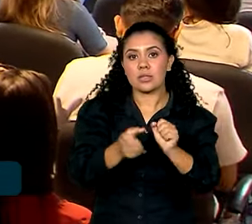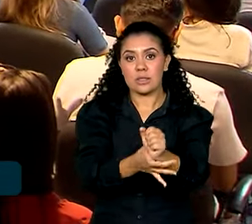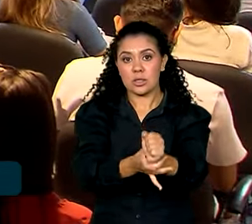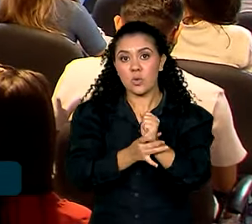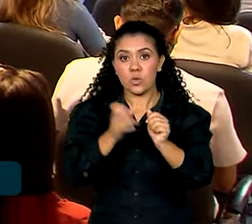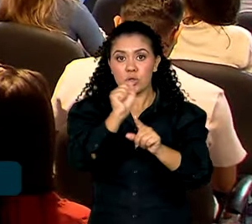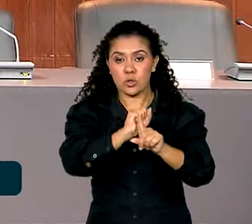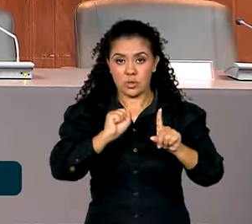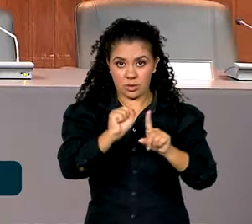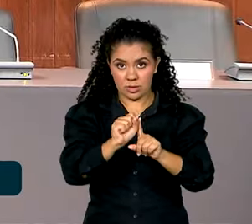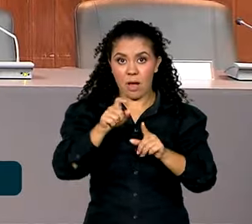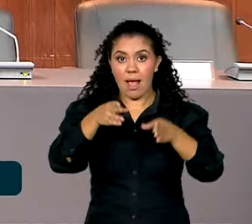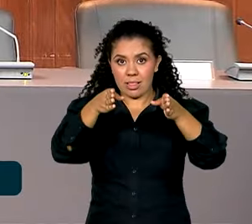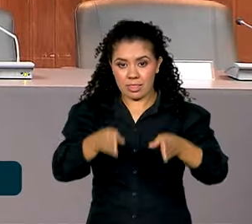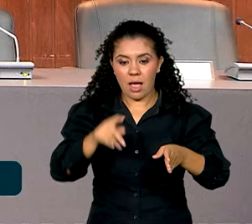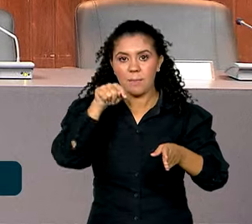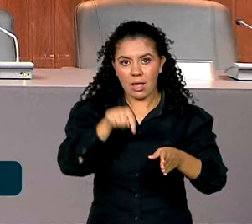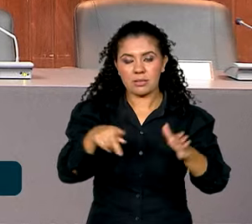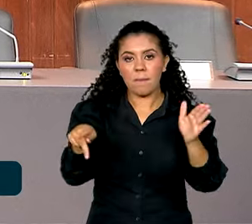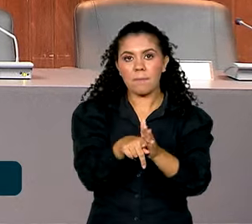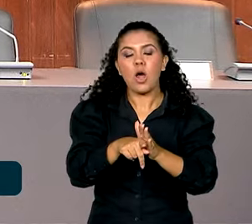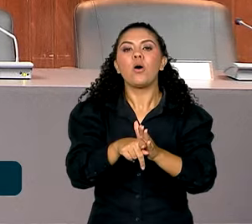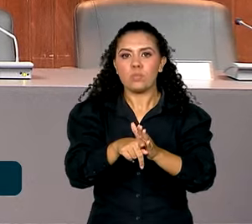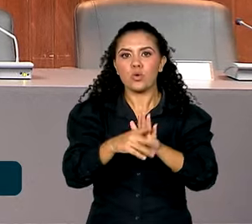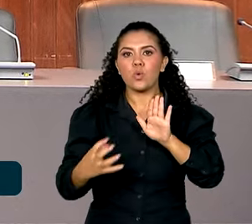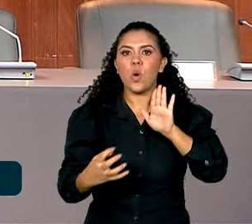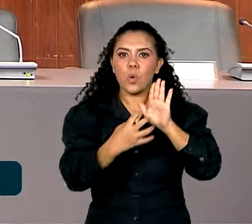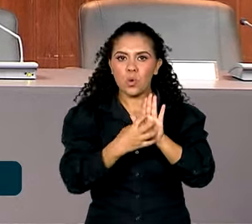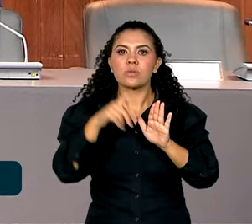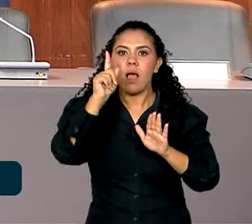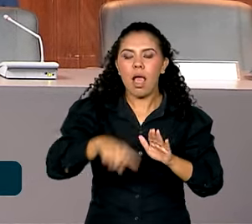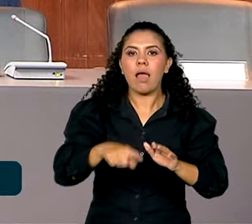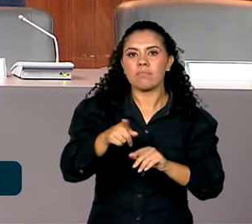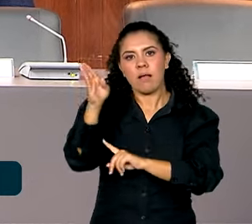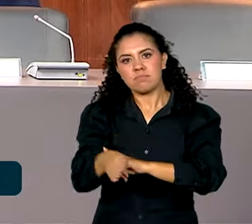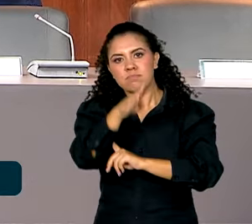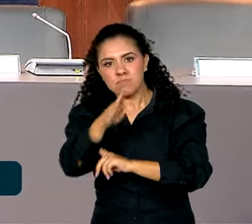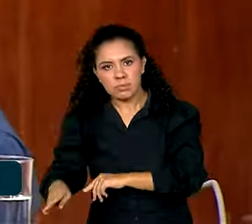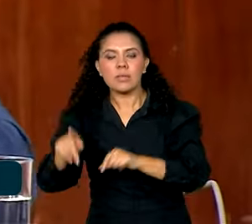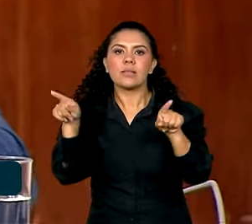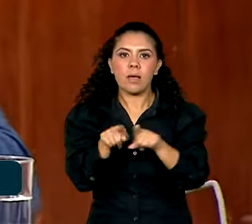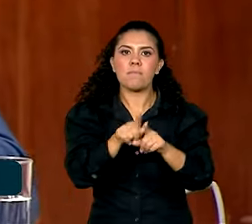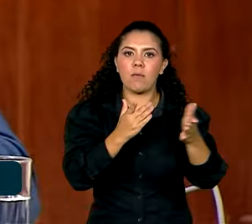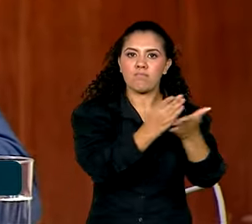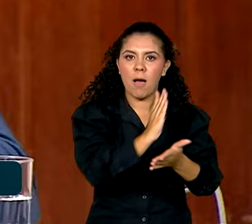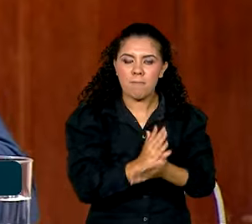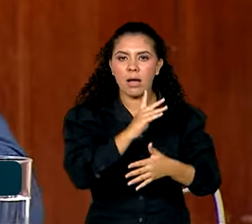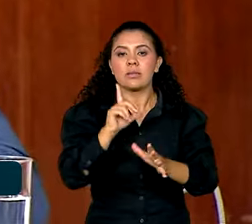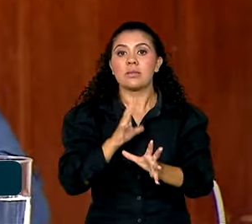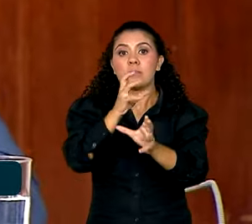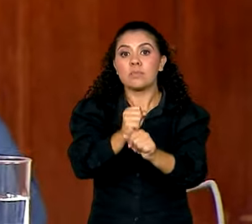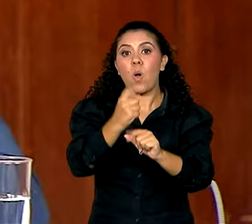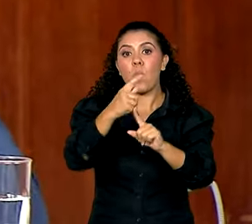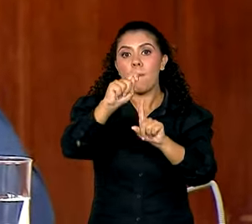Esta etapa do concurso público é classificatória e eliminatória e deve durar um mês. O INSS é uma casa